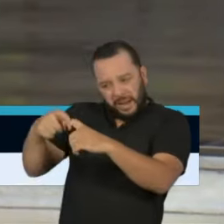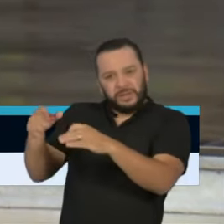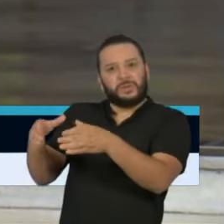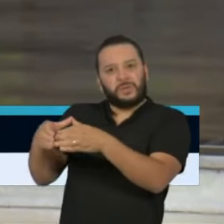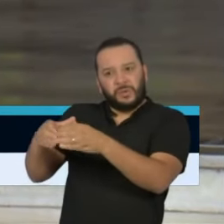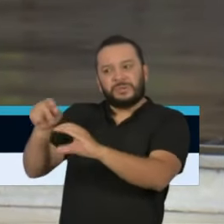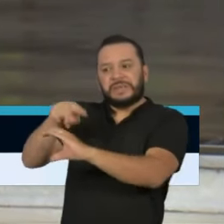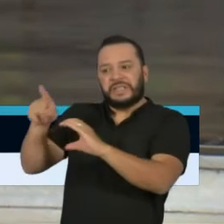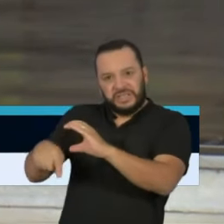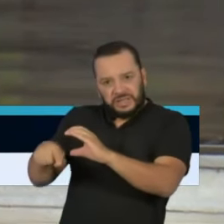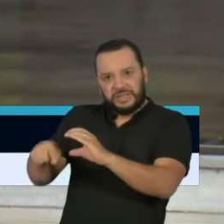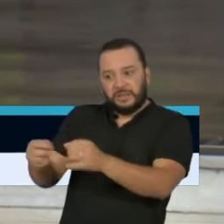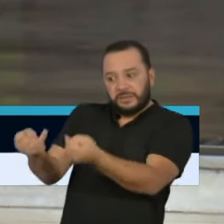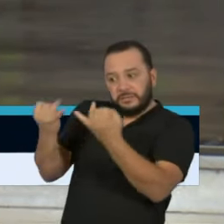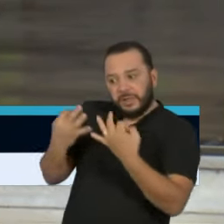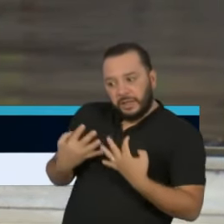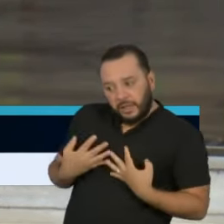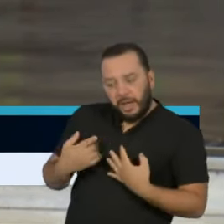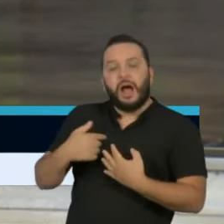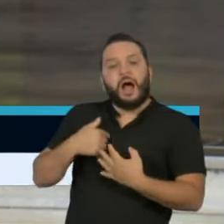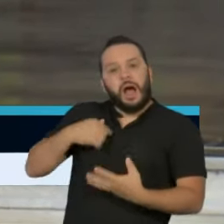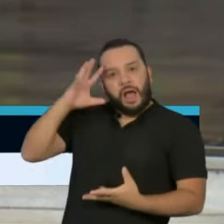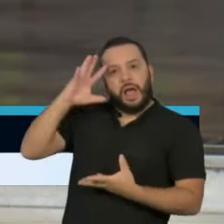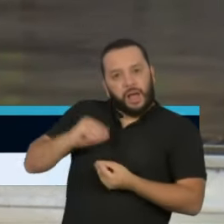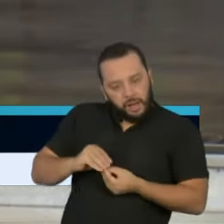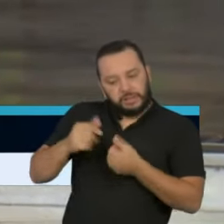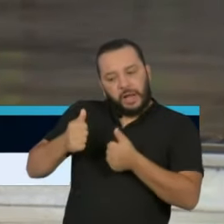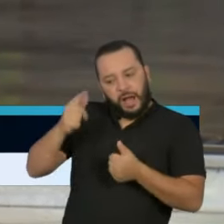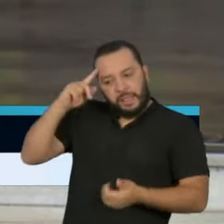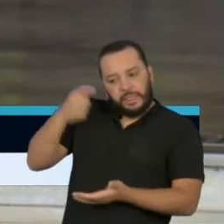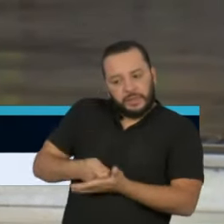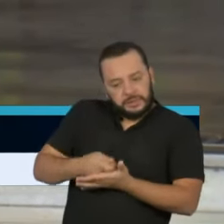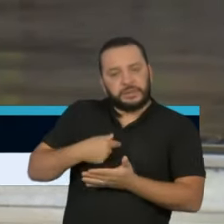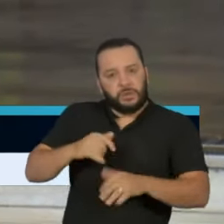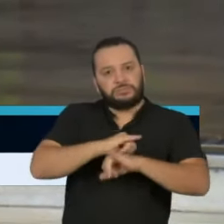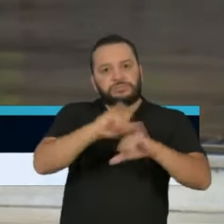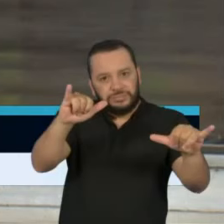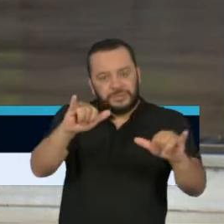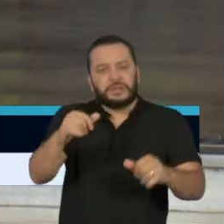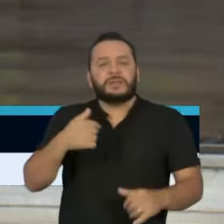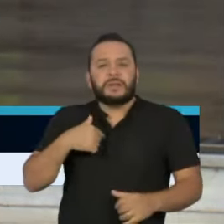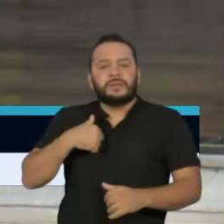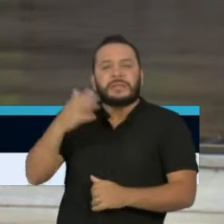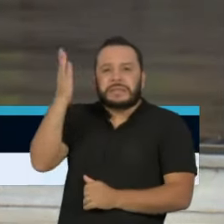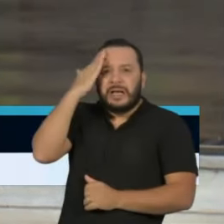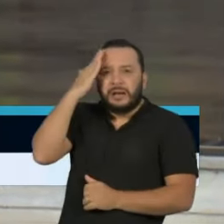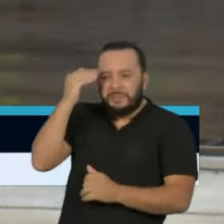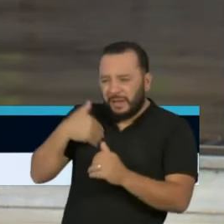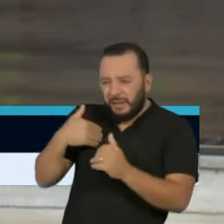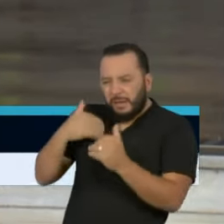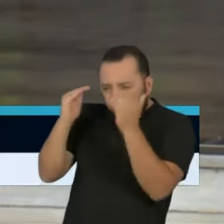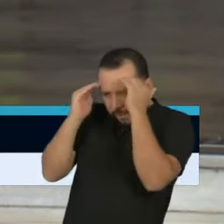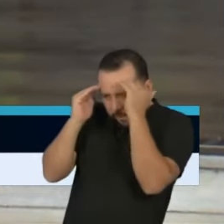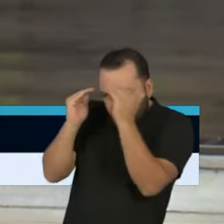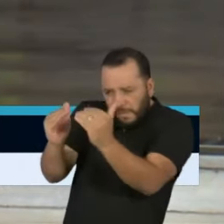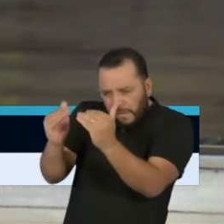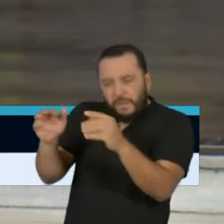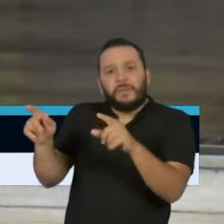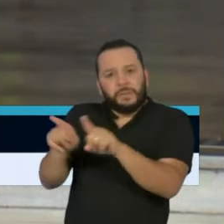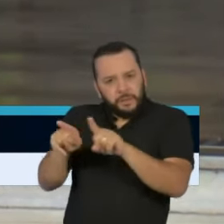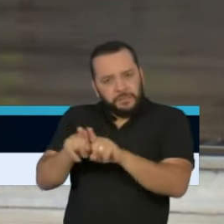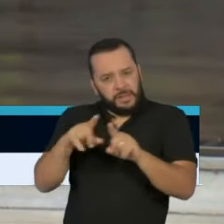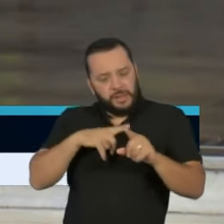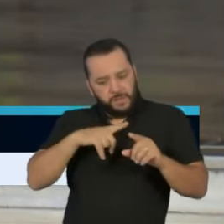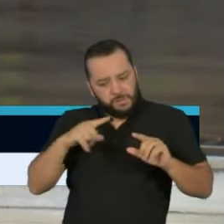informação científica. Saber ouvir é tão importante quanto saber falar, mas é